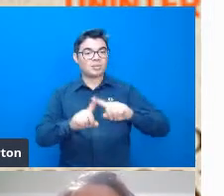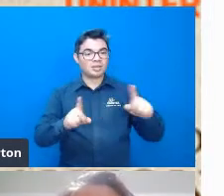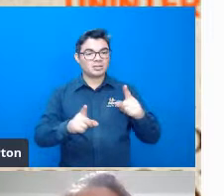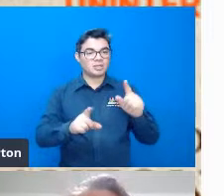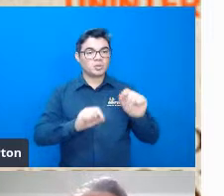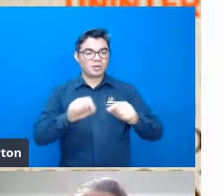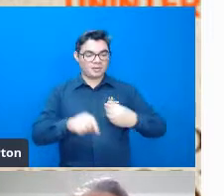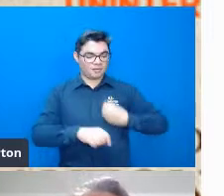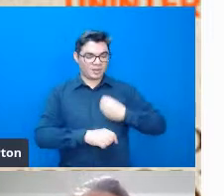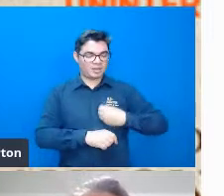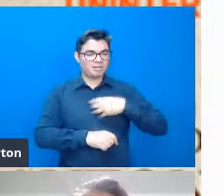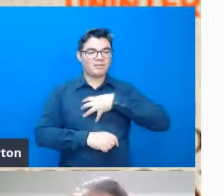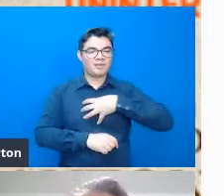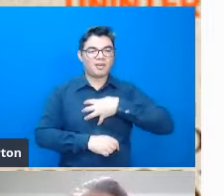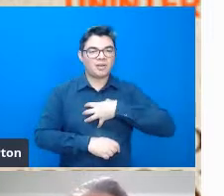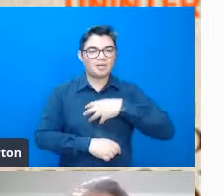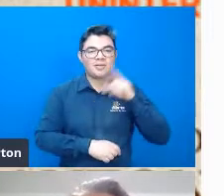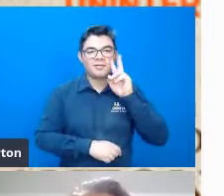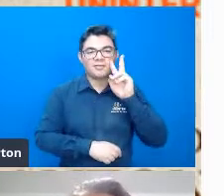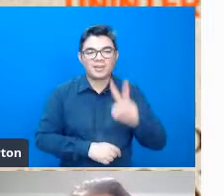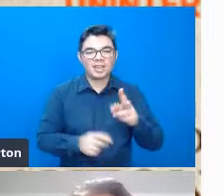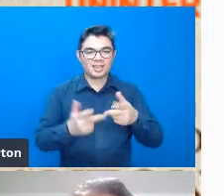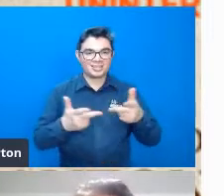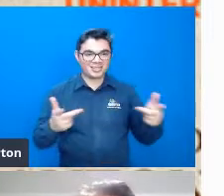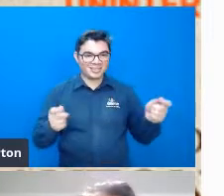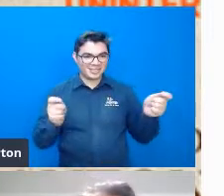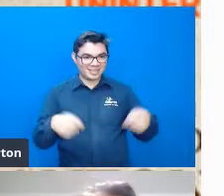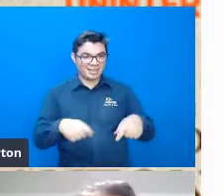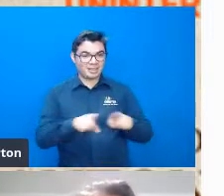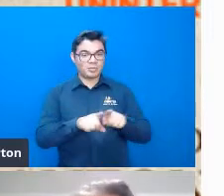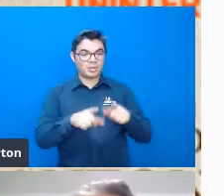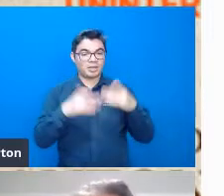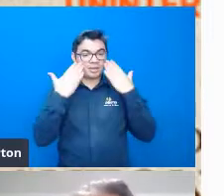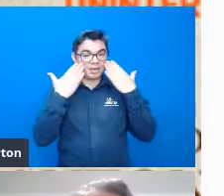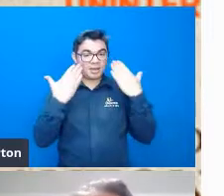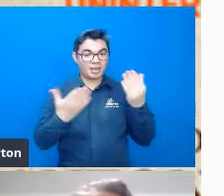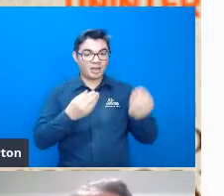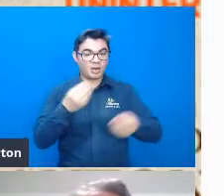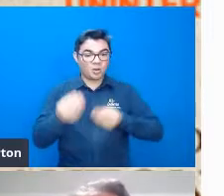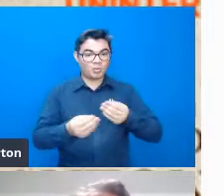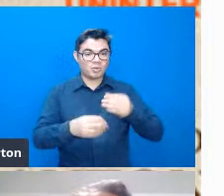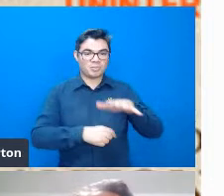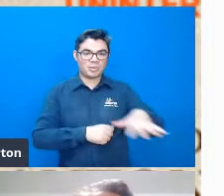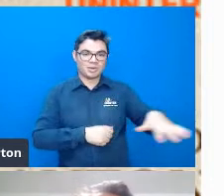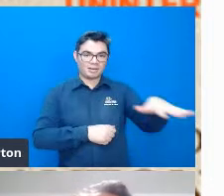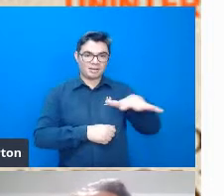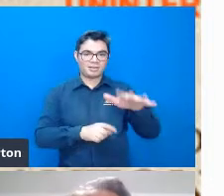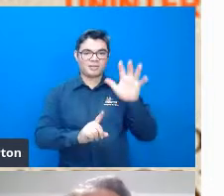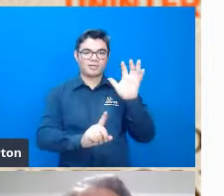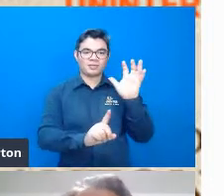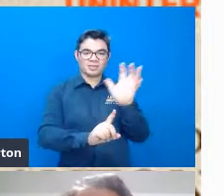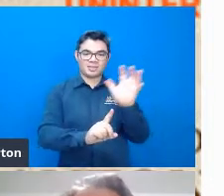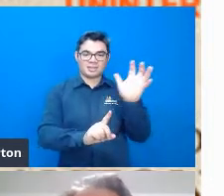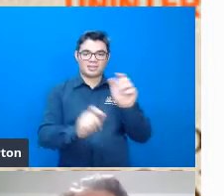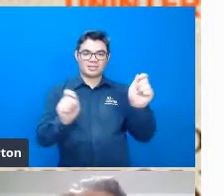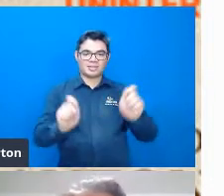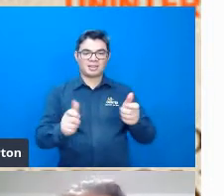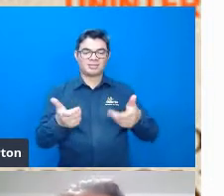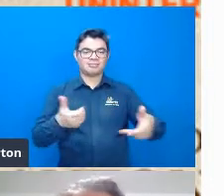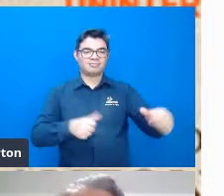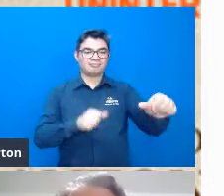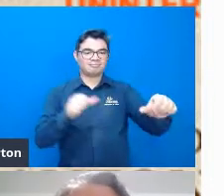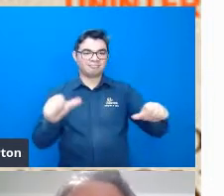muito com a forma dele ver e encarar o ambiente influenciando as espécies.